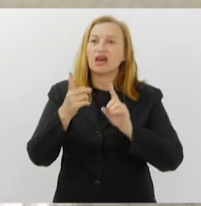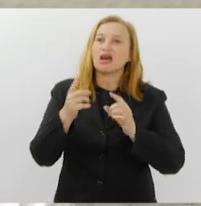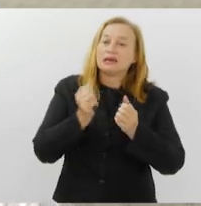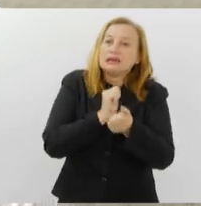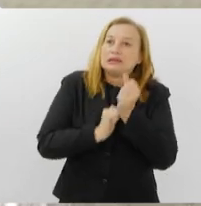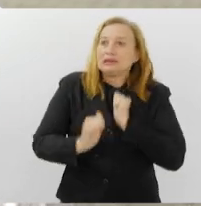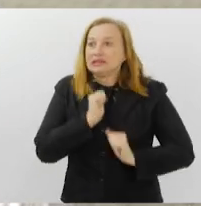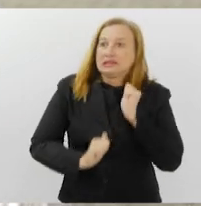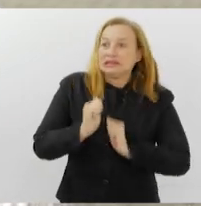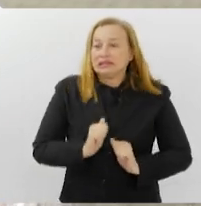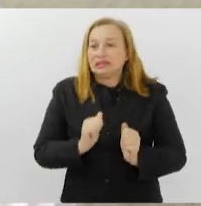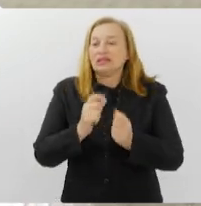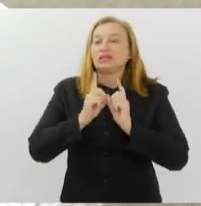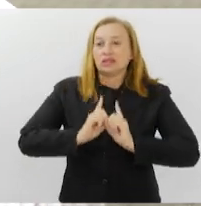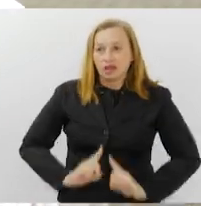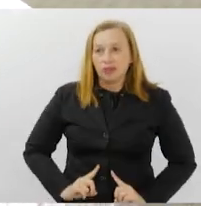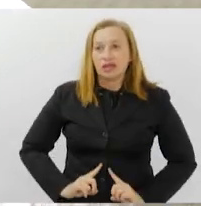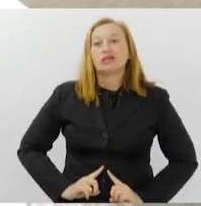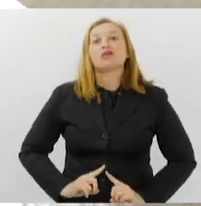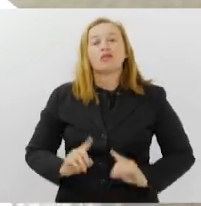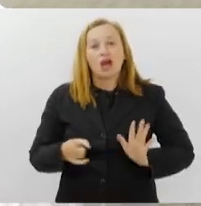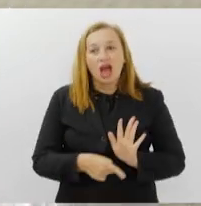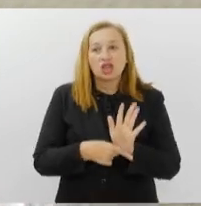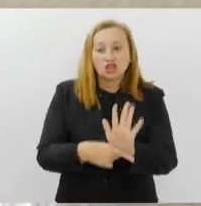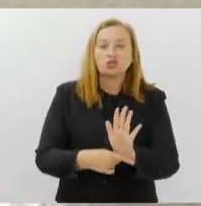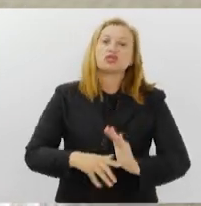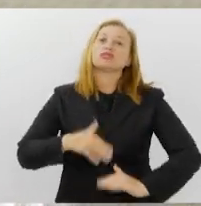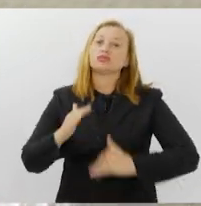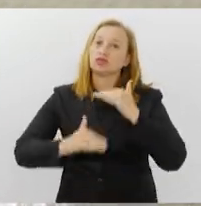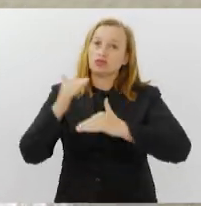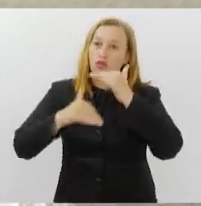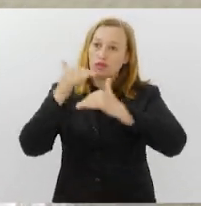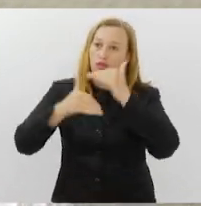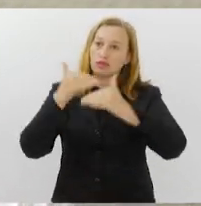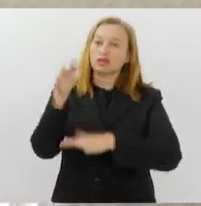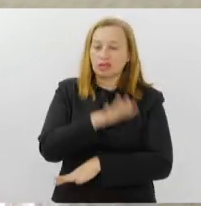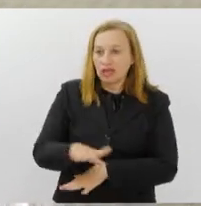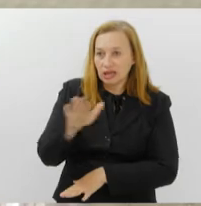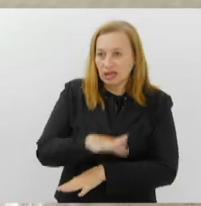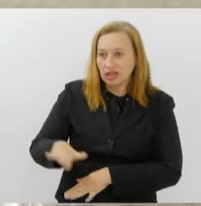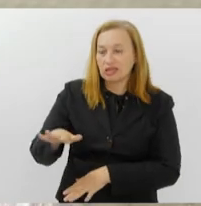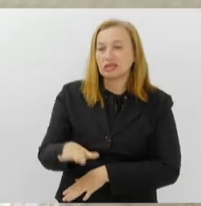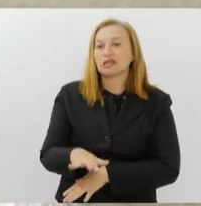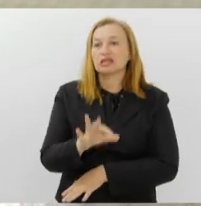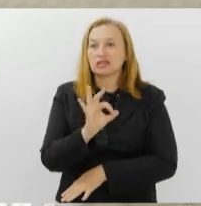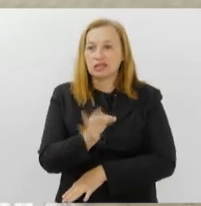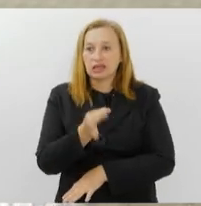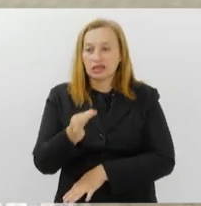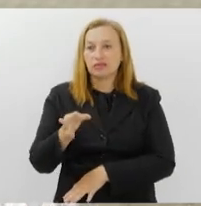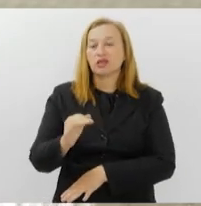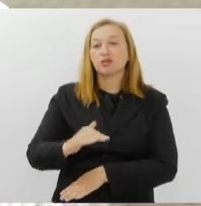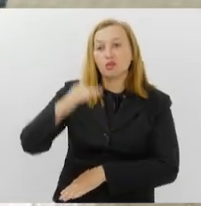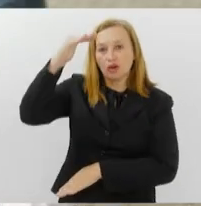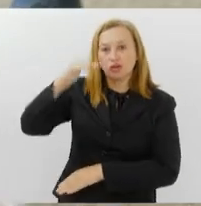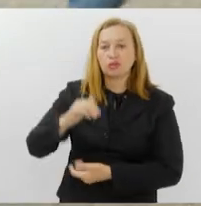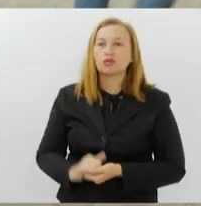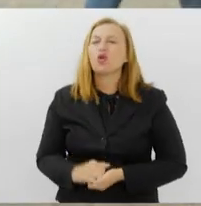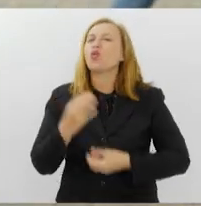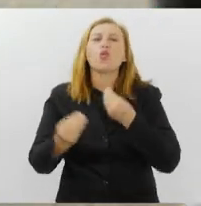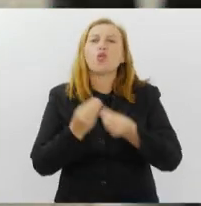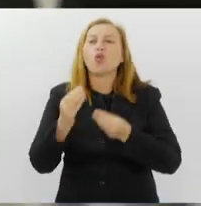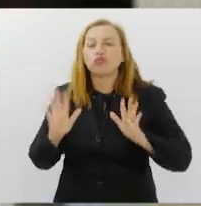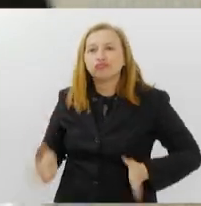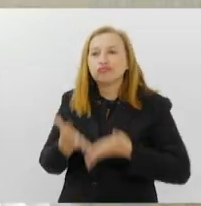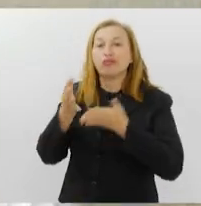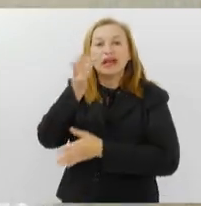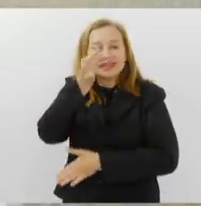e isso também auxilia bastante no desenvolvimento da criança e, consequentemente, do adulto. E como estimular de